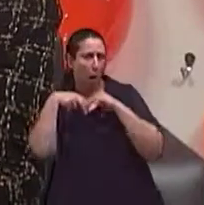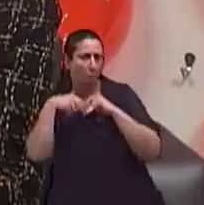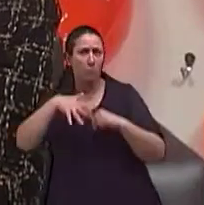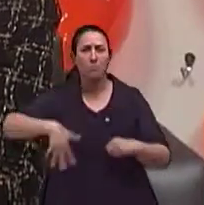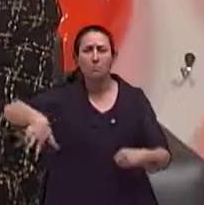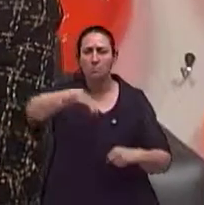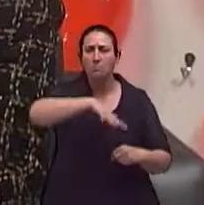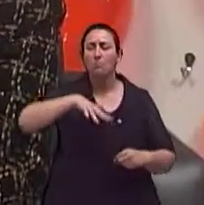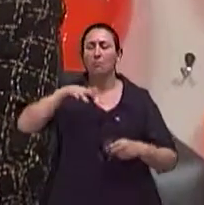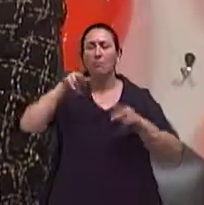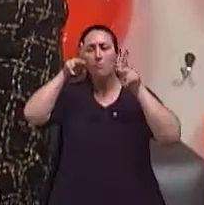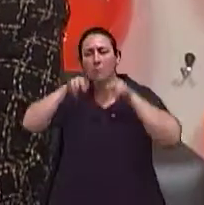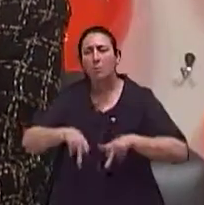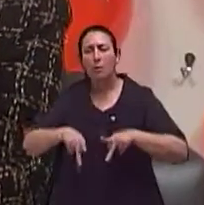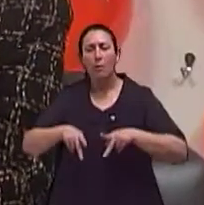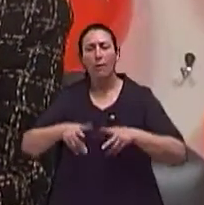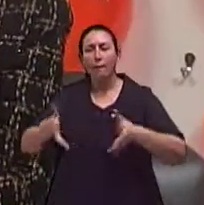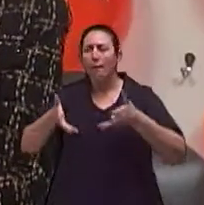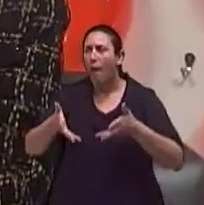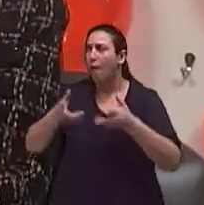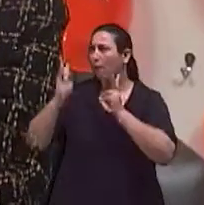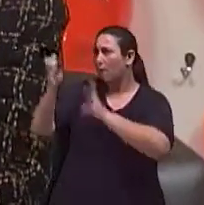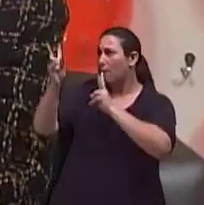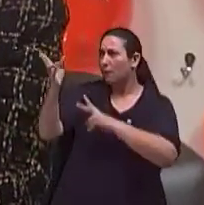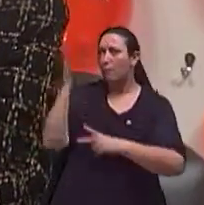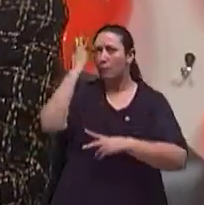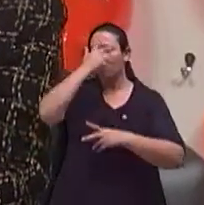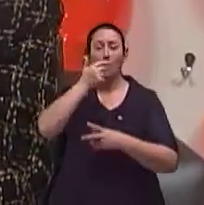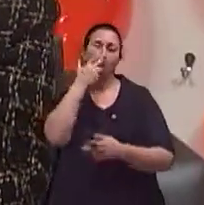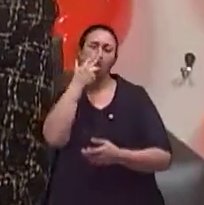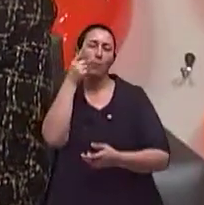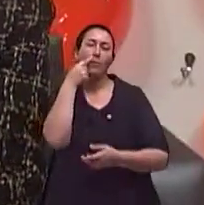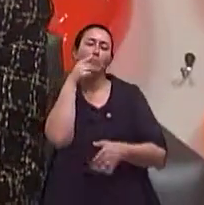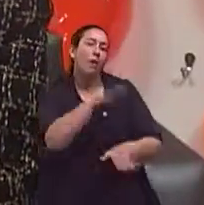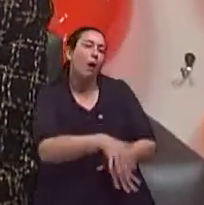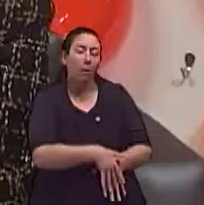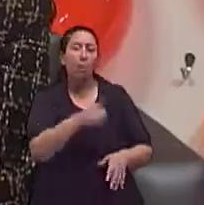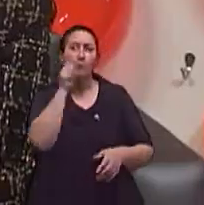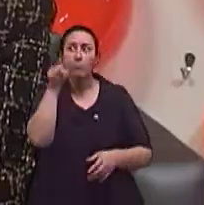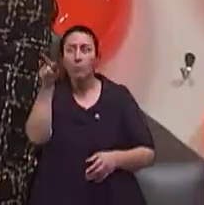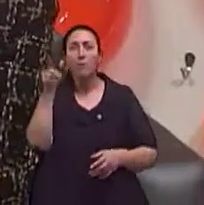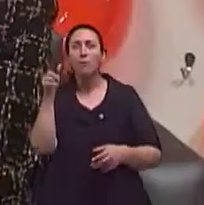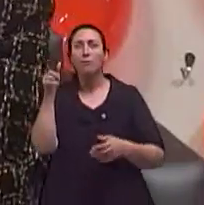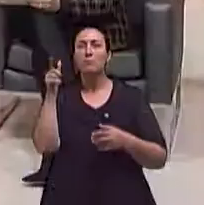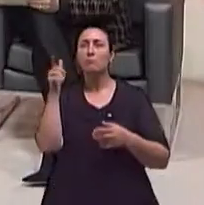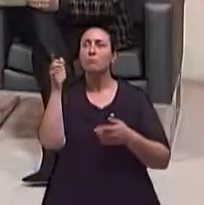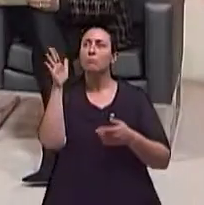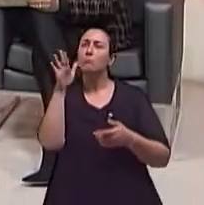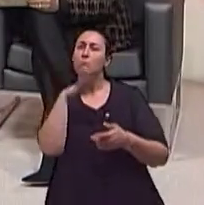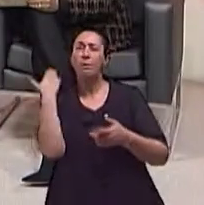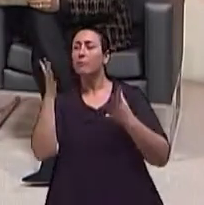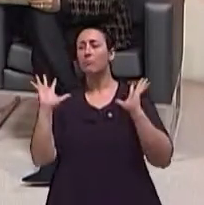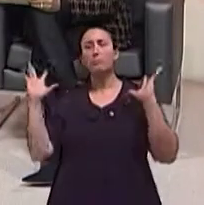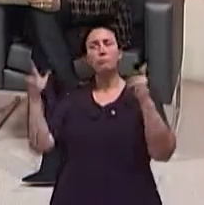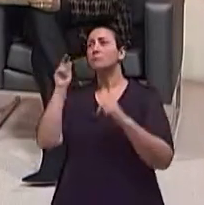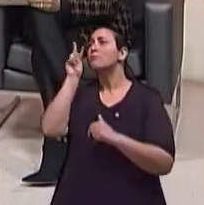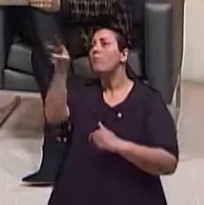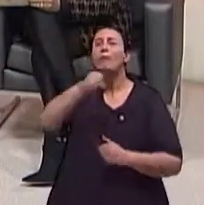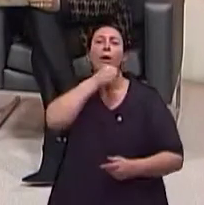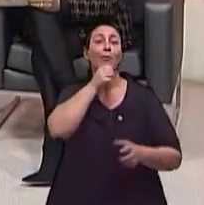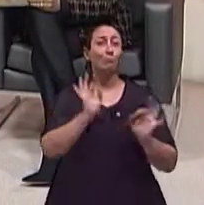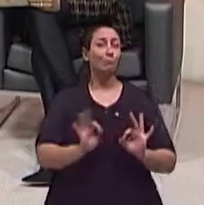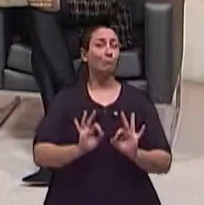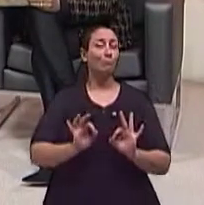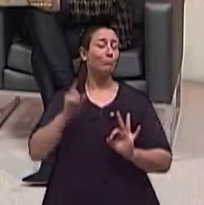gente permaneça jovem? Uma morte trágica como o da Merlin, mas ela permaneceu jovem. Ninguém tem a imagem dela